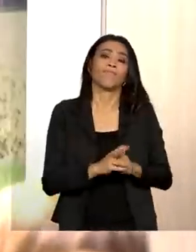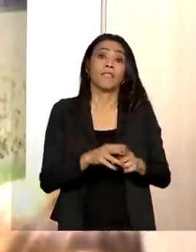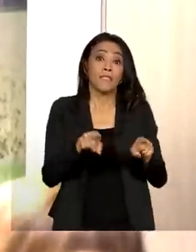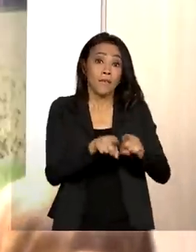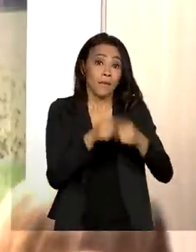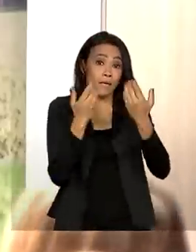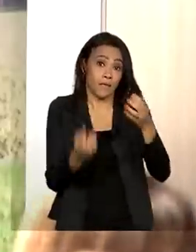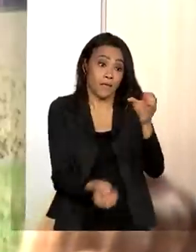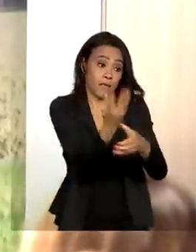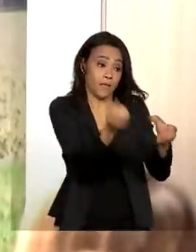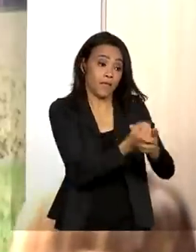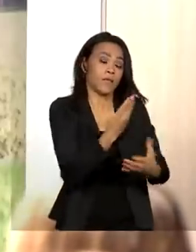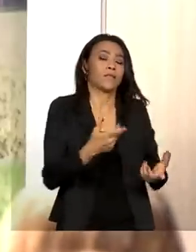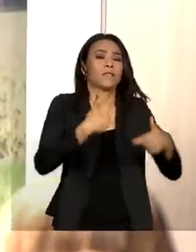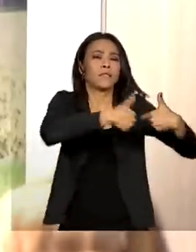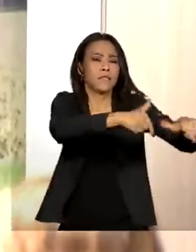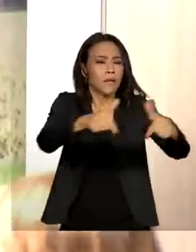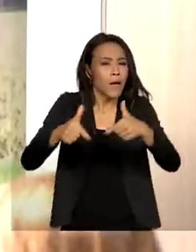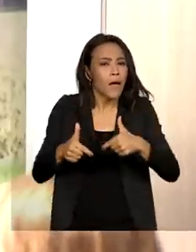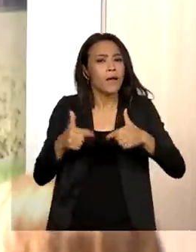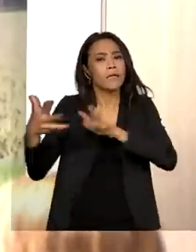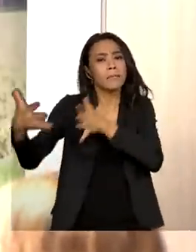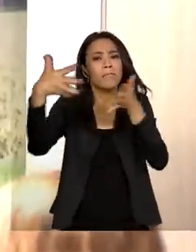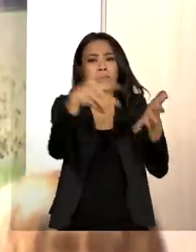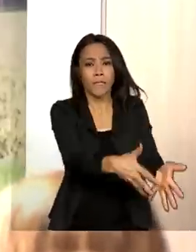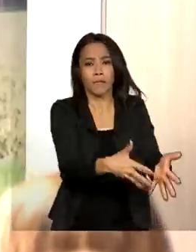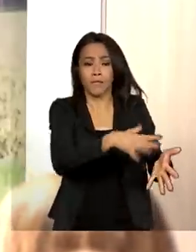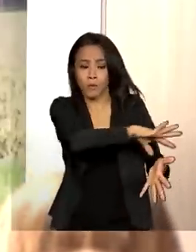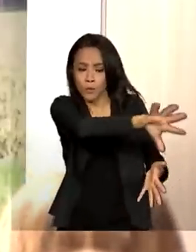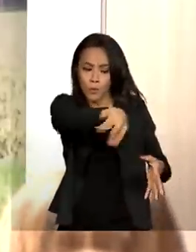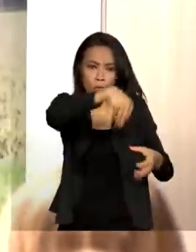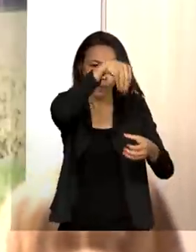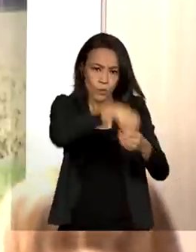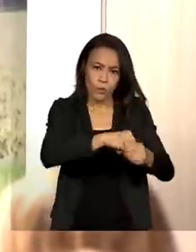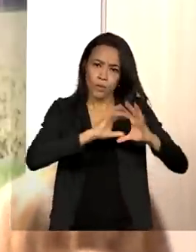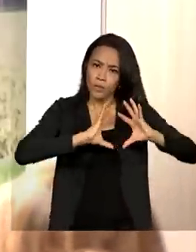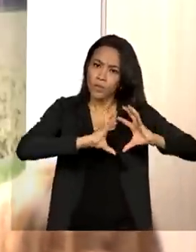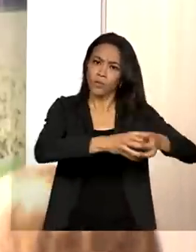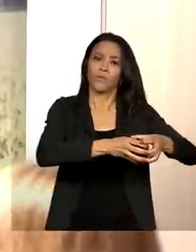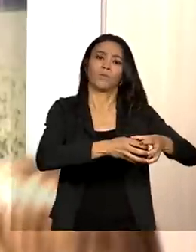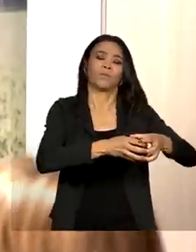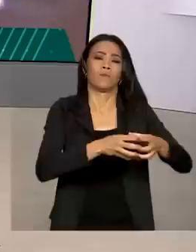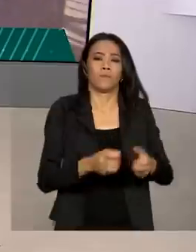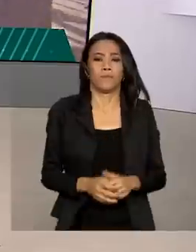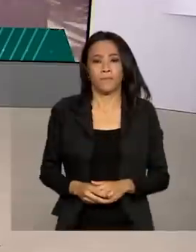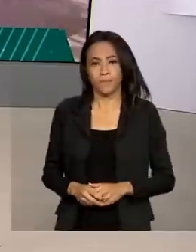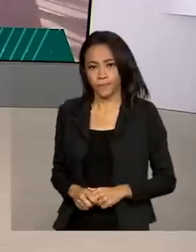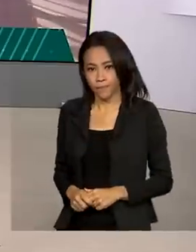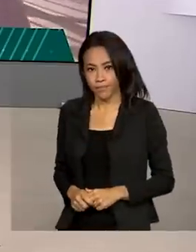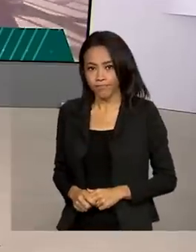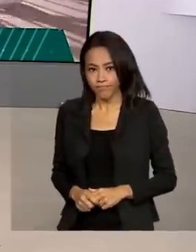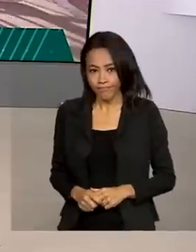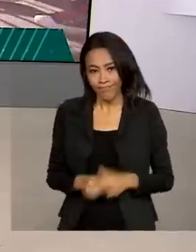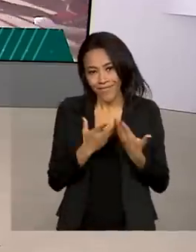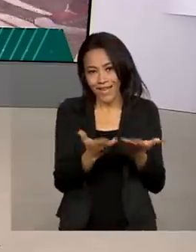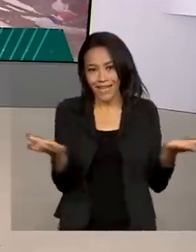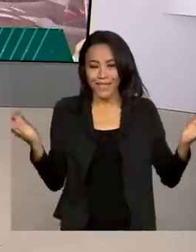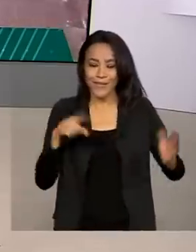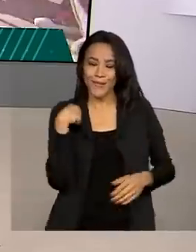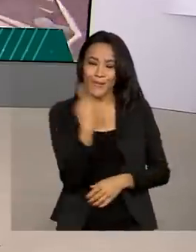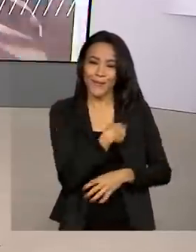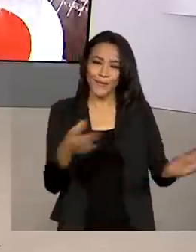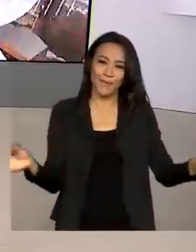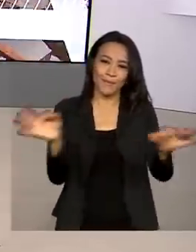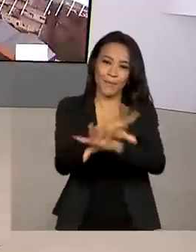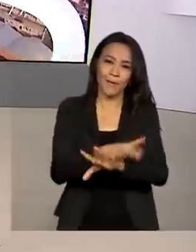participação e justiça socioambiental, devem caminhar em simbiose, juntos. É isso, o Brasil em